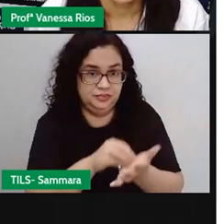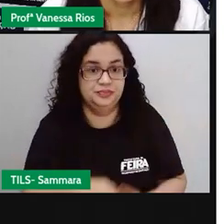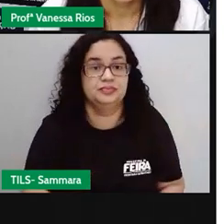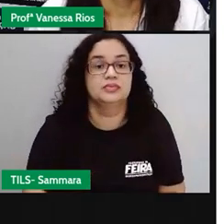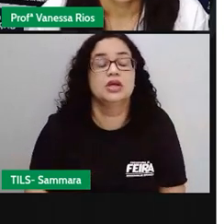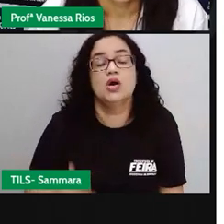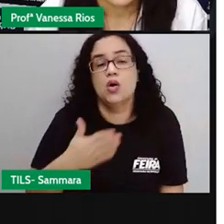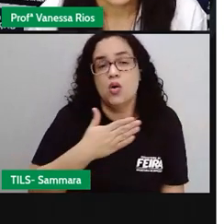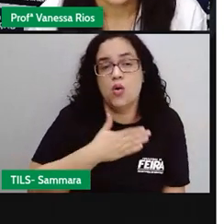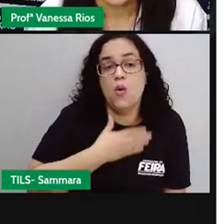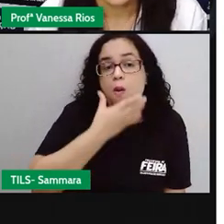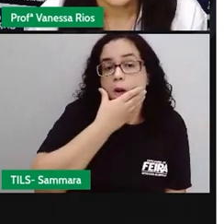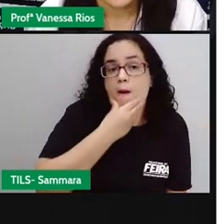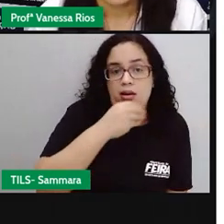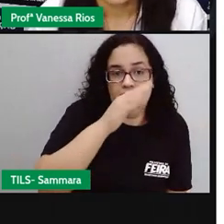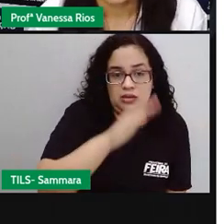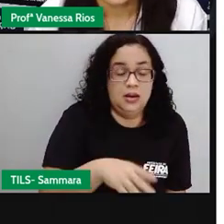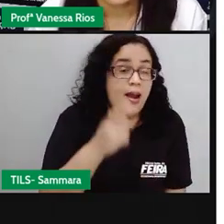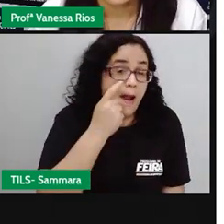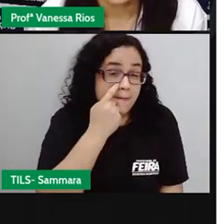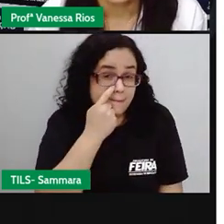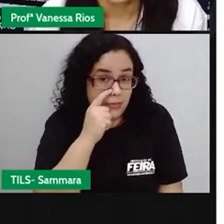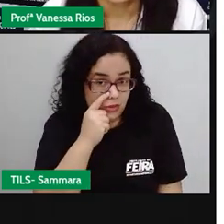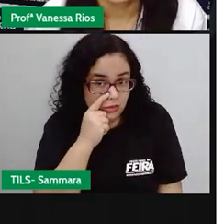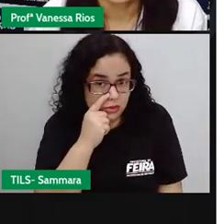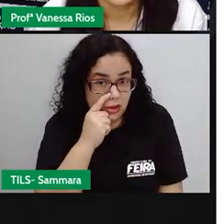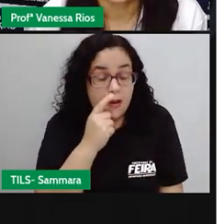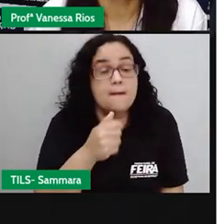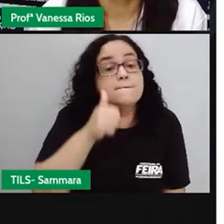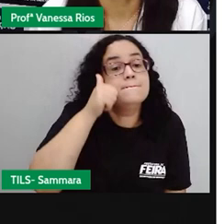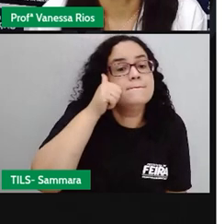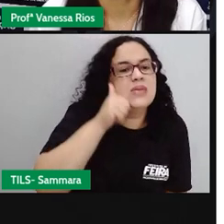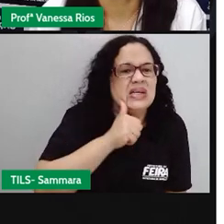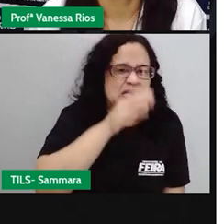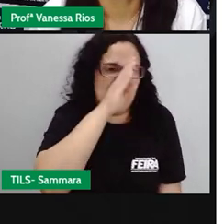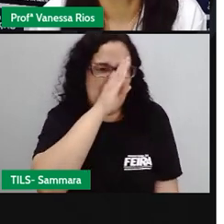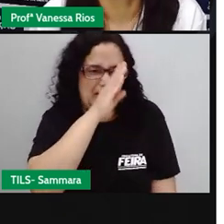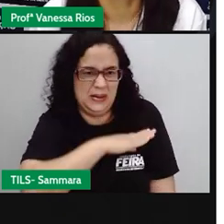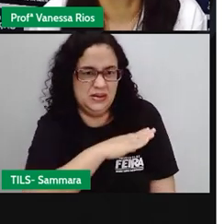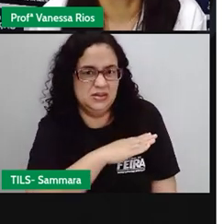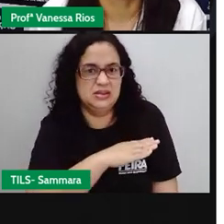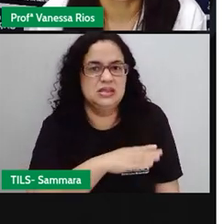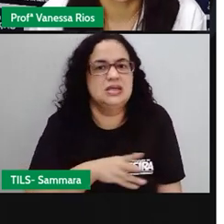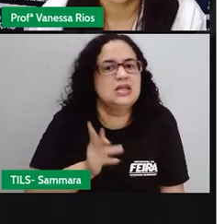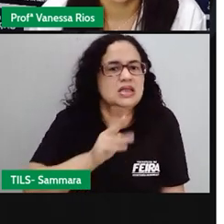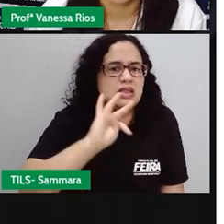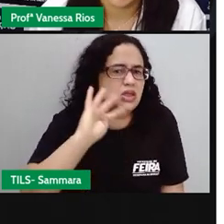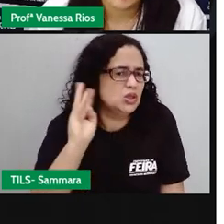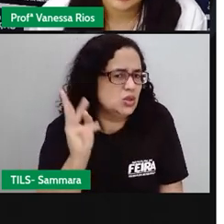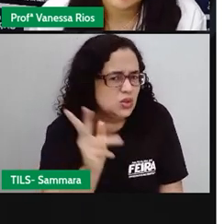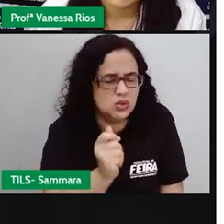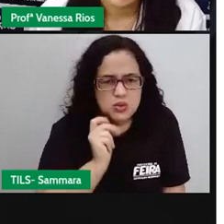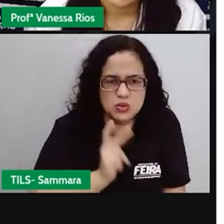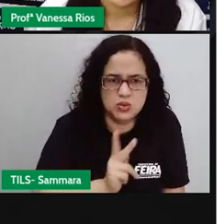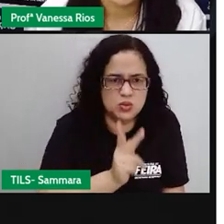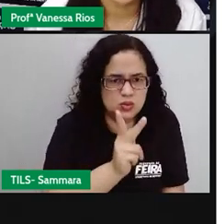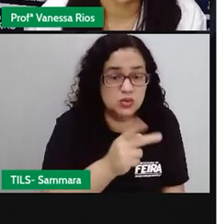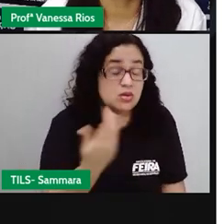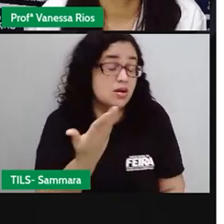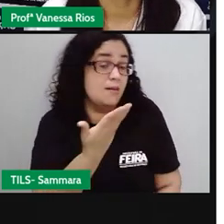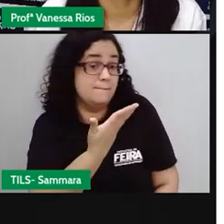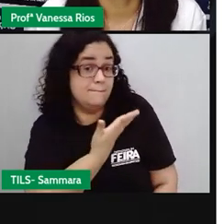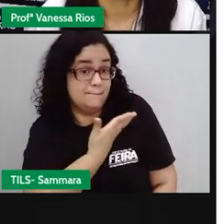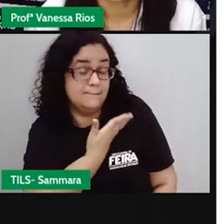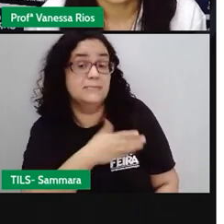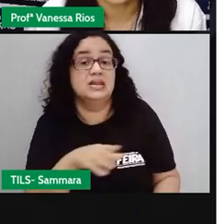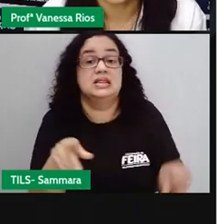lá, ó. Quando eu garoto em bruxas, mulheres malvadas que o todo coisas perversas, os